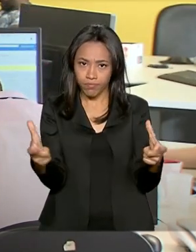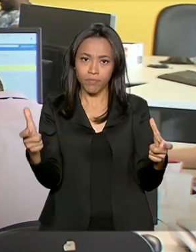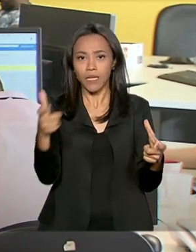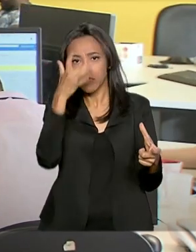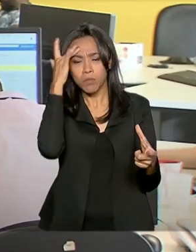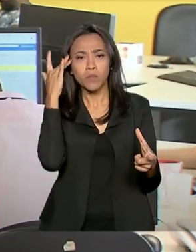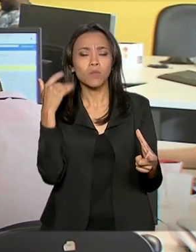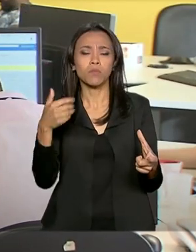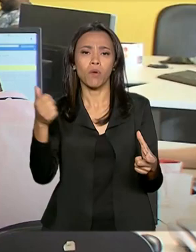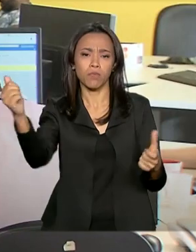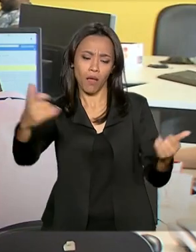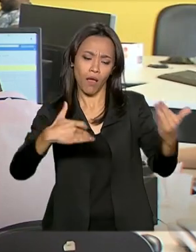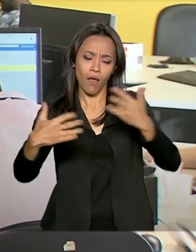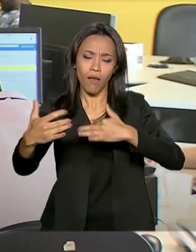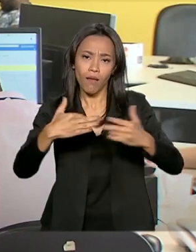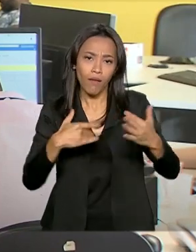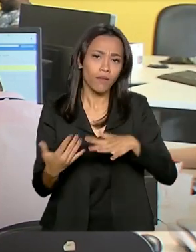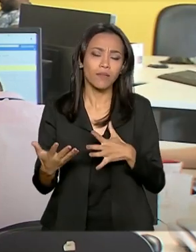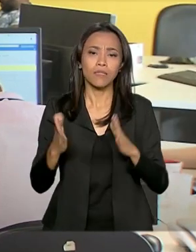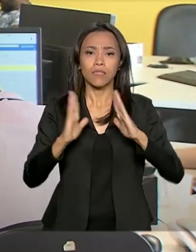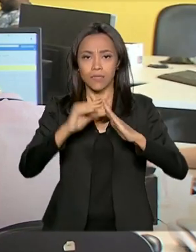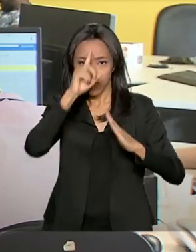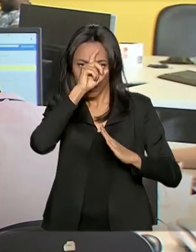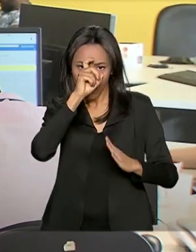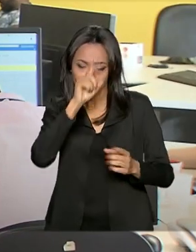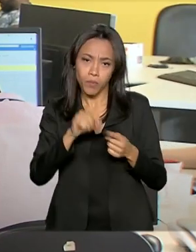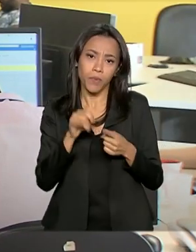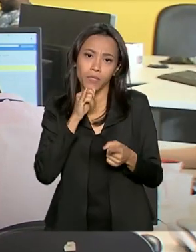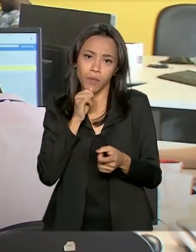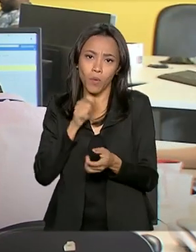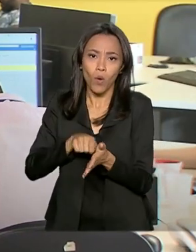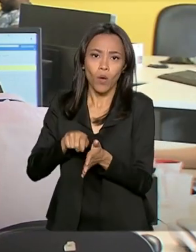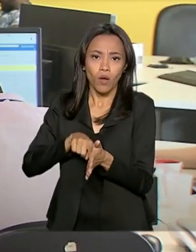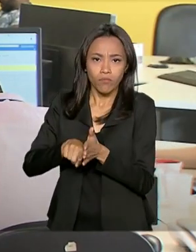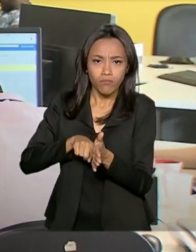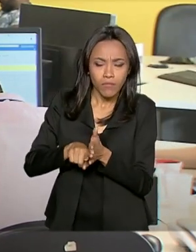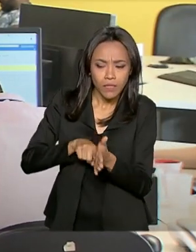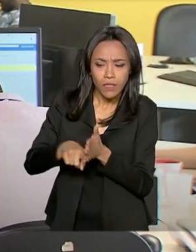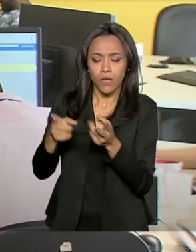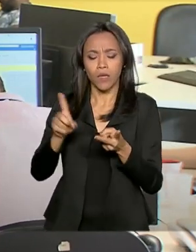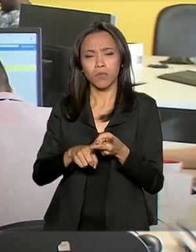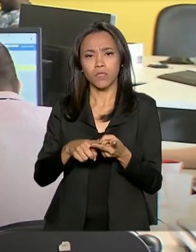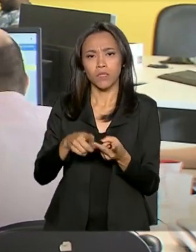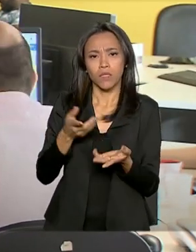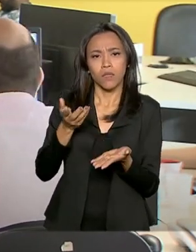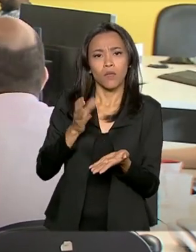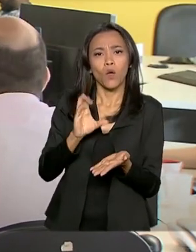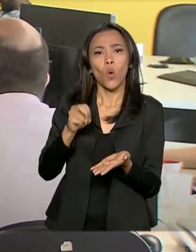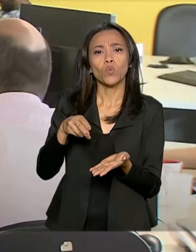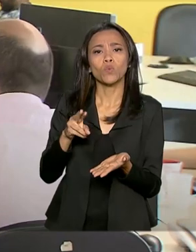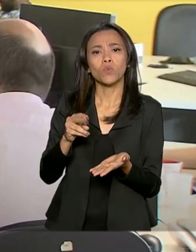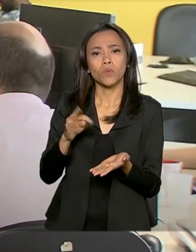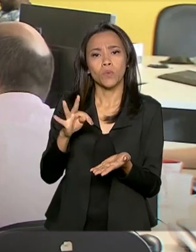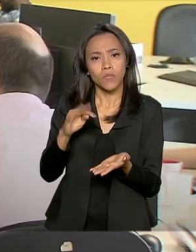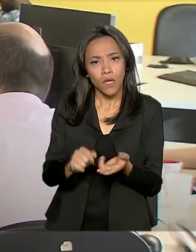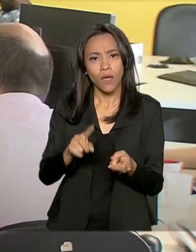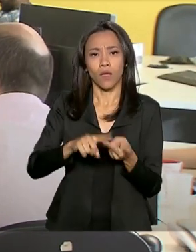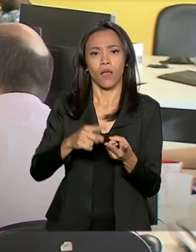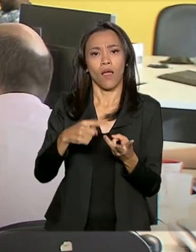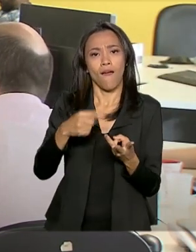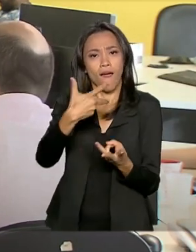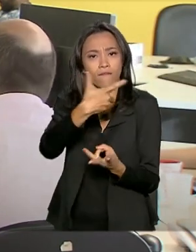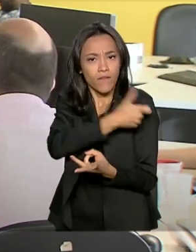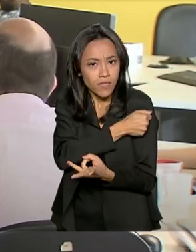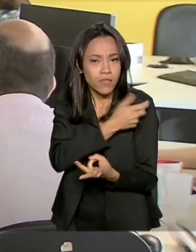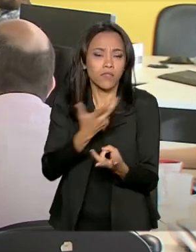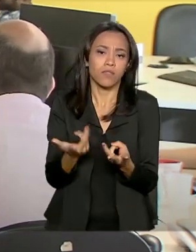aos serviços da atenção primária, como consultas médicas e odontológicas, exames laboratoriais, aplicação de vacinas e